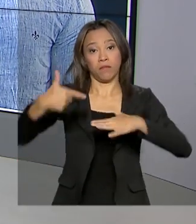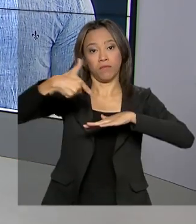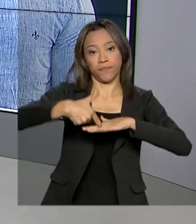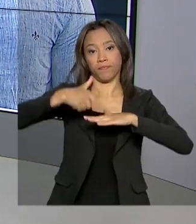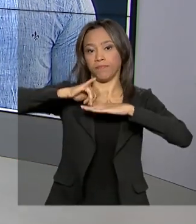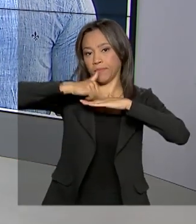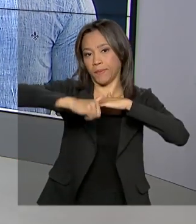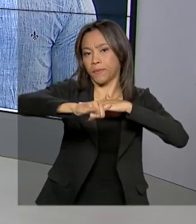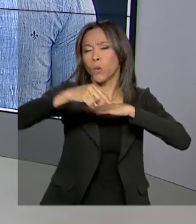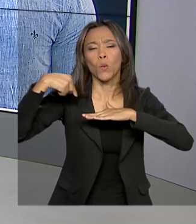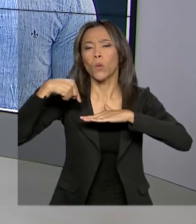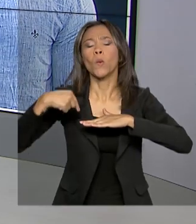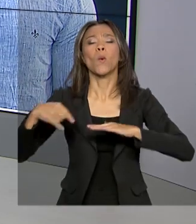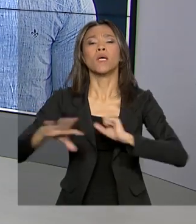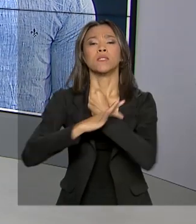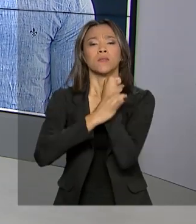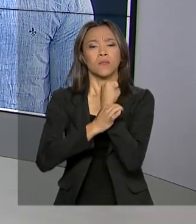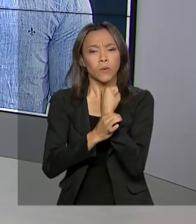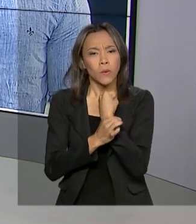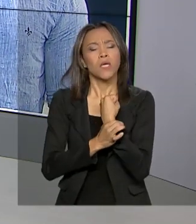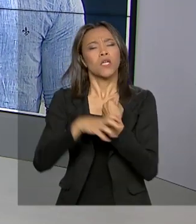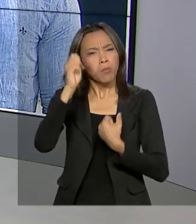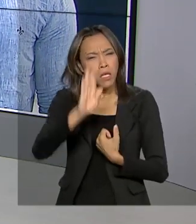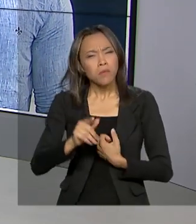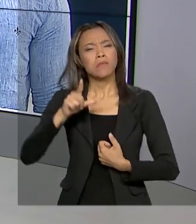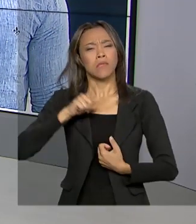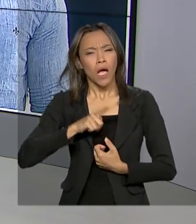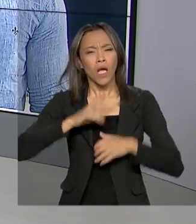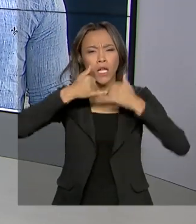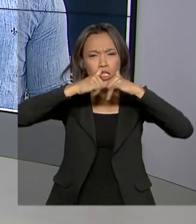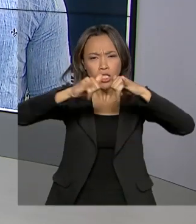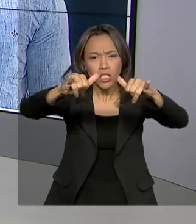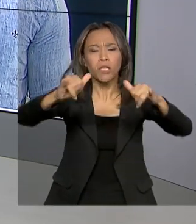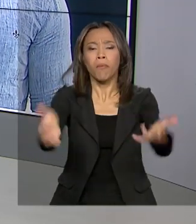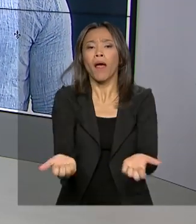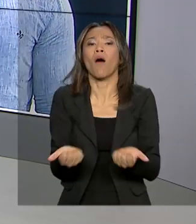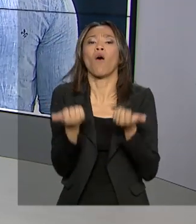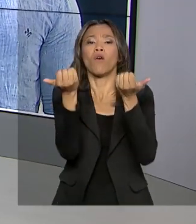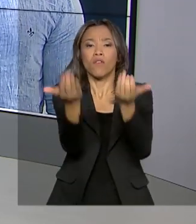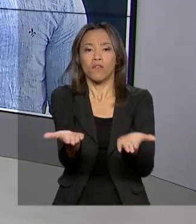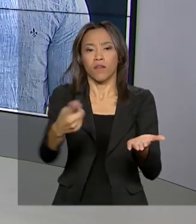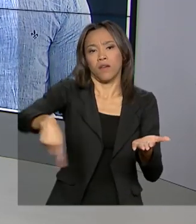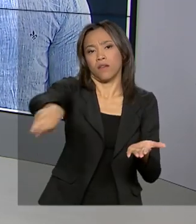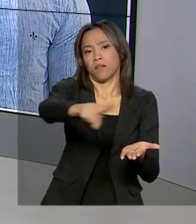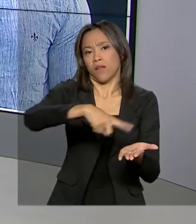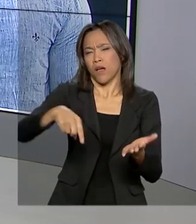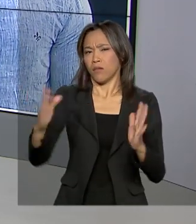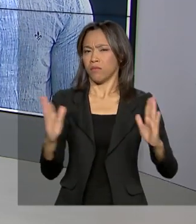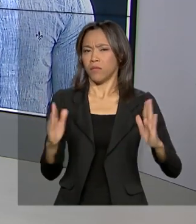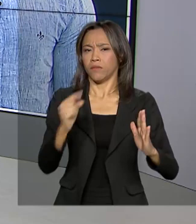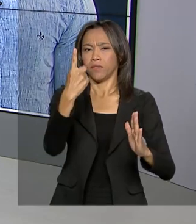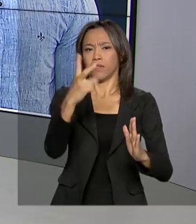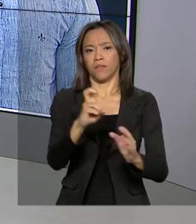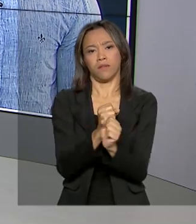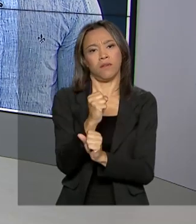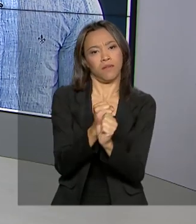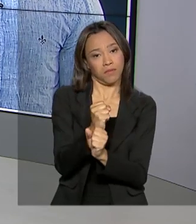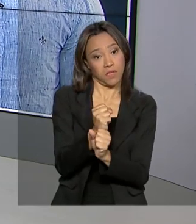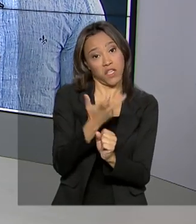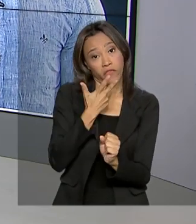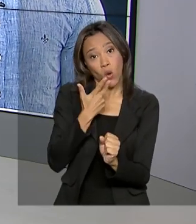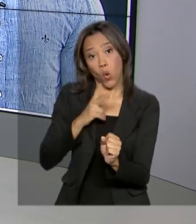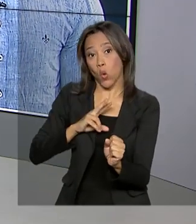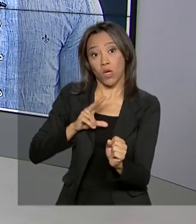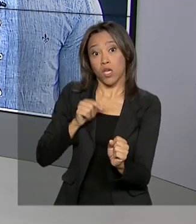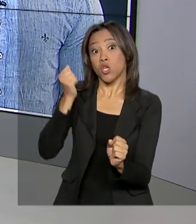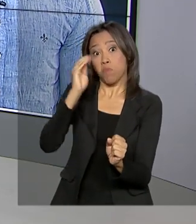Energia garantiu que o Brasil tem energia suficiente para atender a demanda pelos próximos 15 anos e negou que o